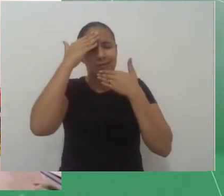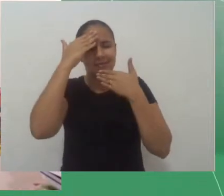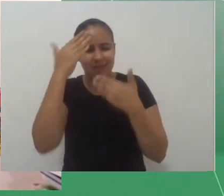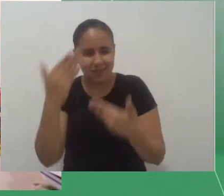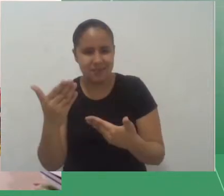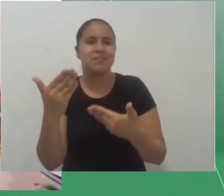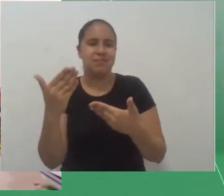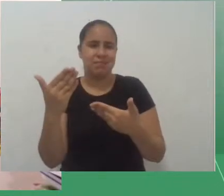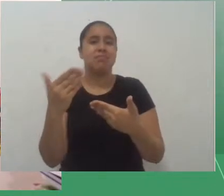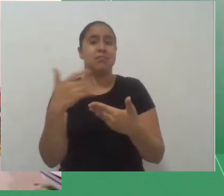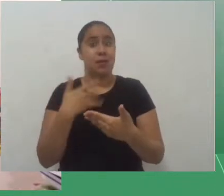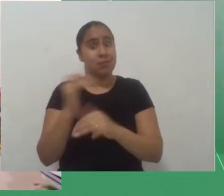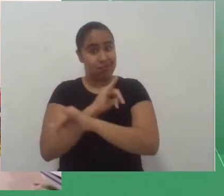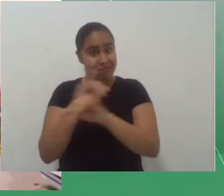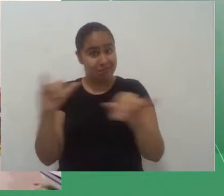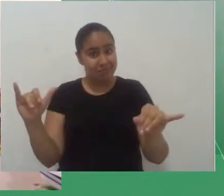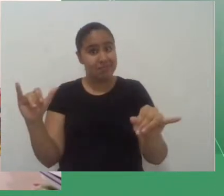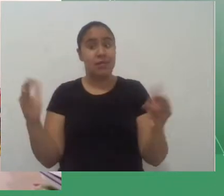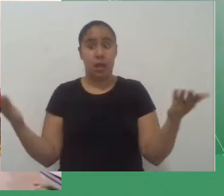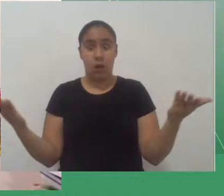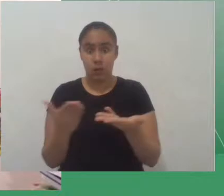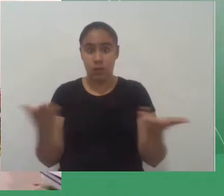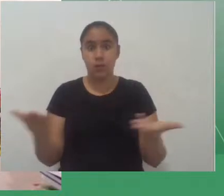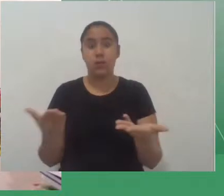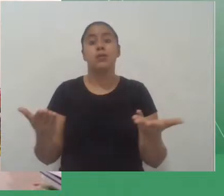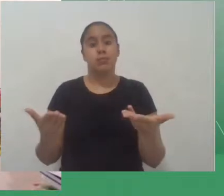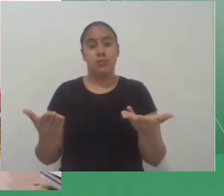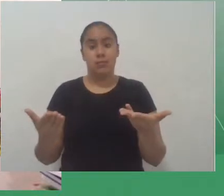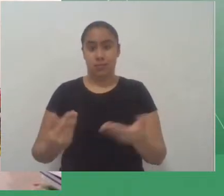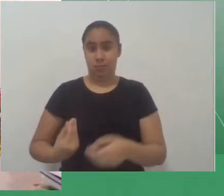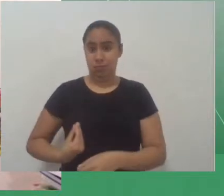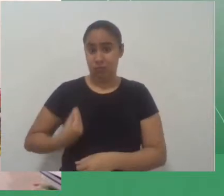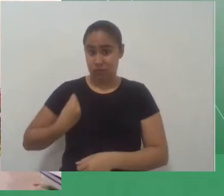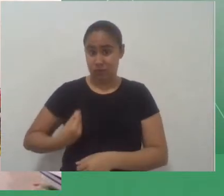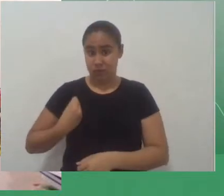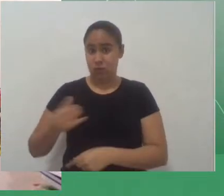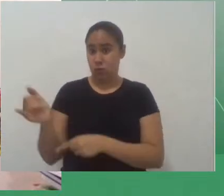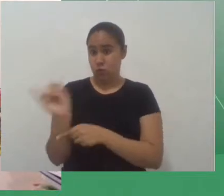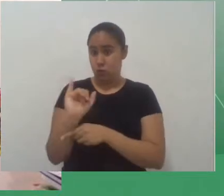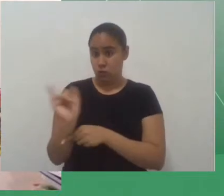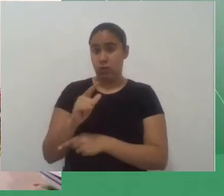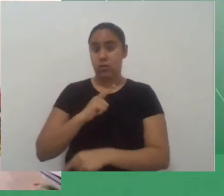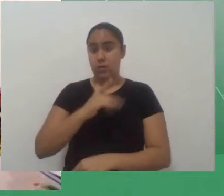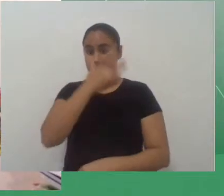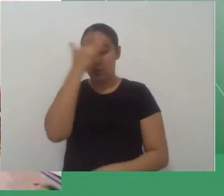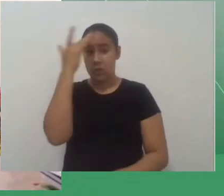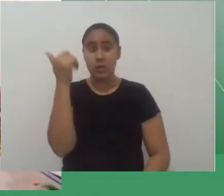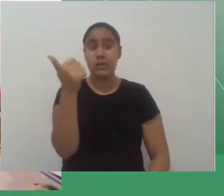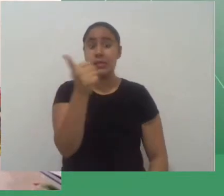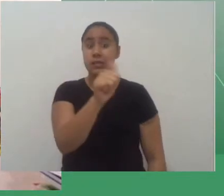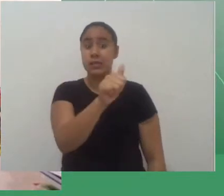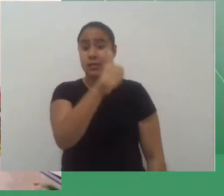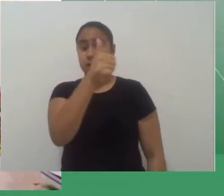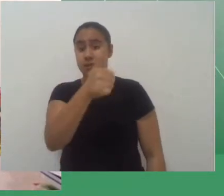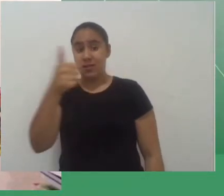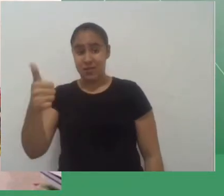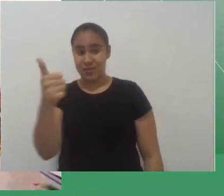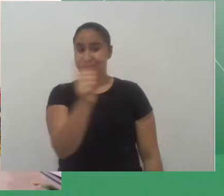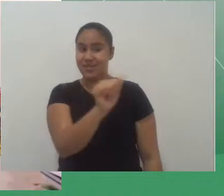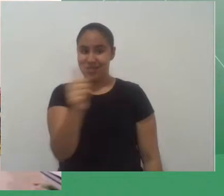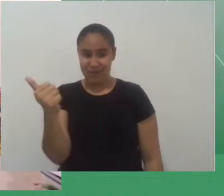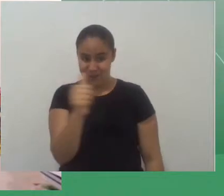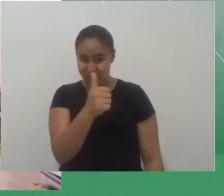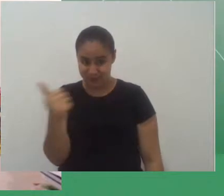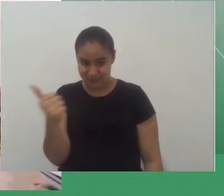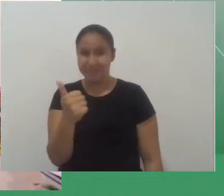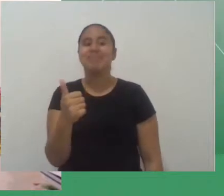né, queria falar que a gente conta agora com, a gente, né, com 111 presentes, né, muito bem, agradecer